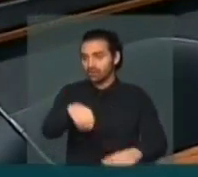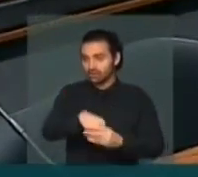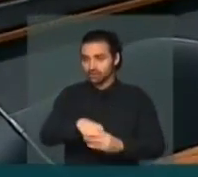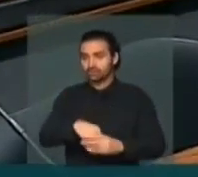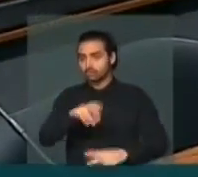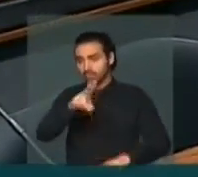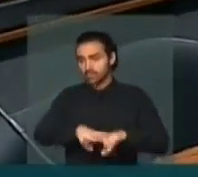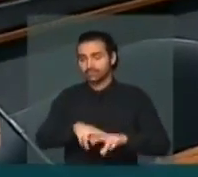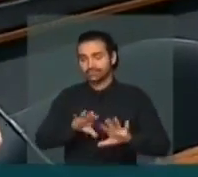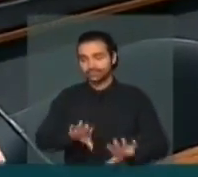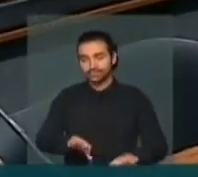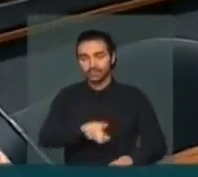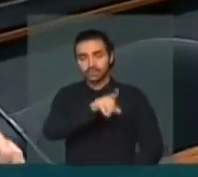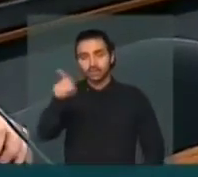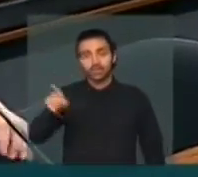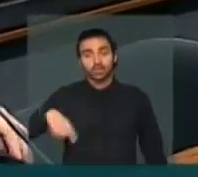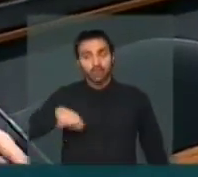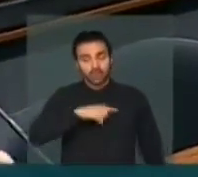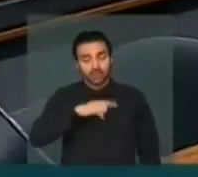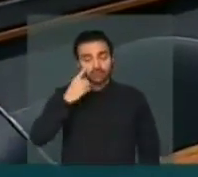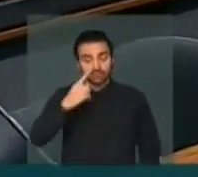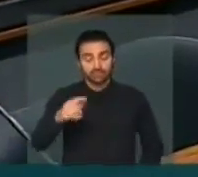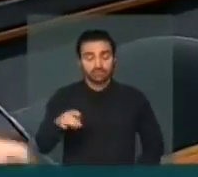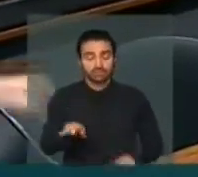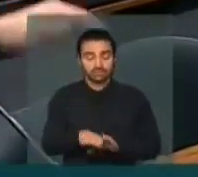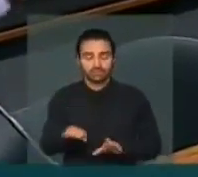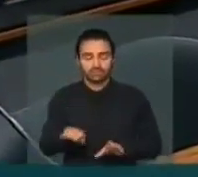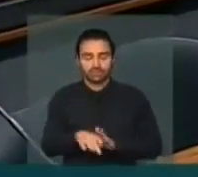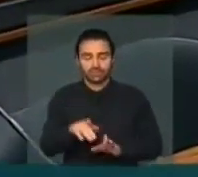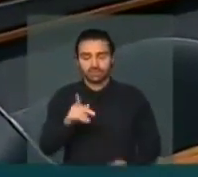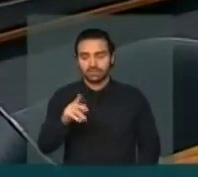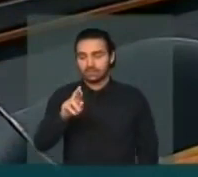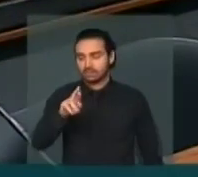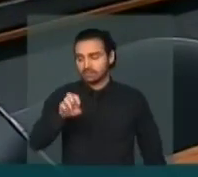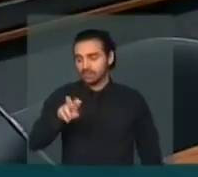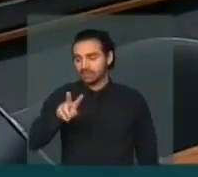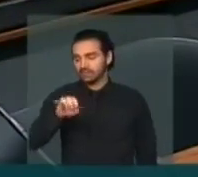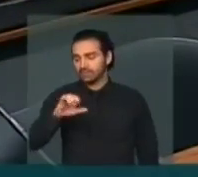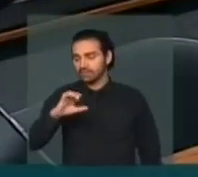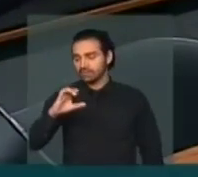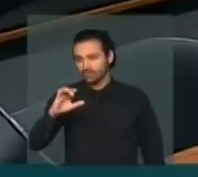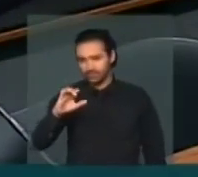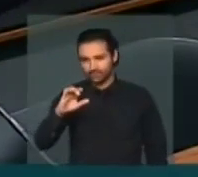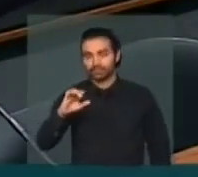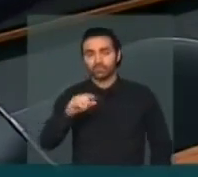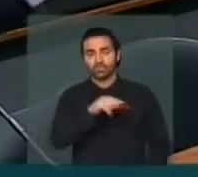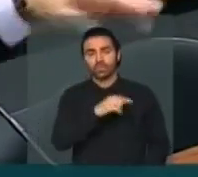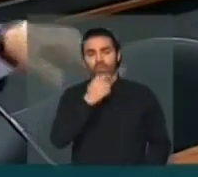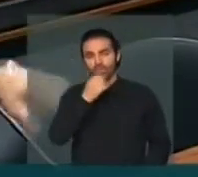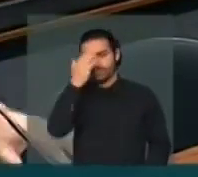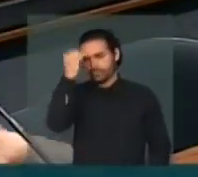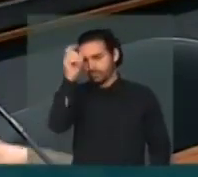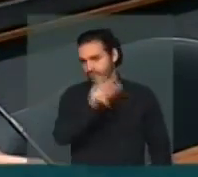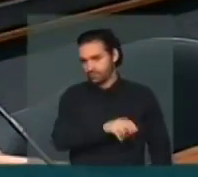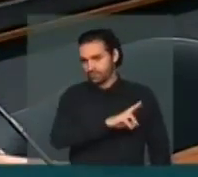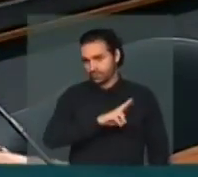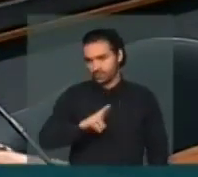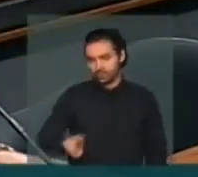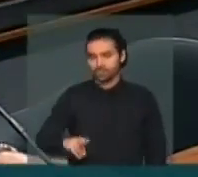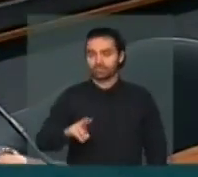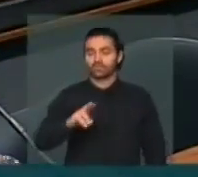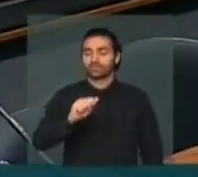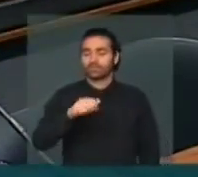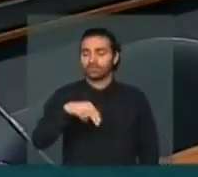também, senhor presidente, da Previc, no caso do senhor André Kledenchevski, ele